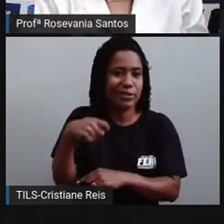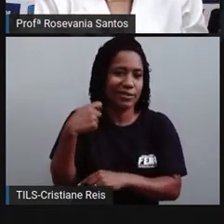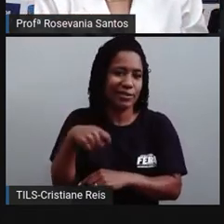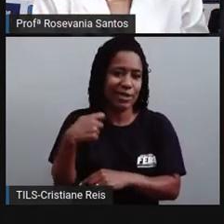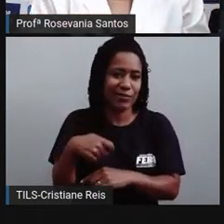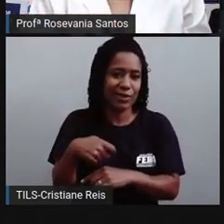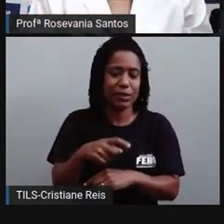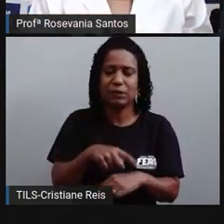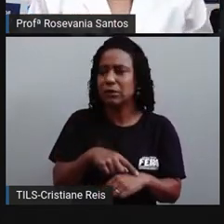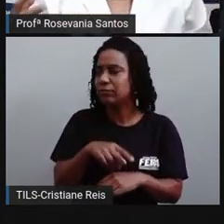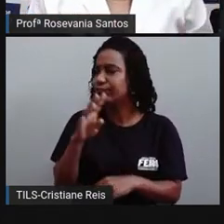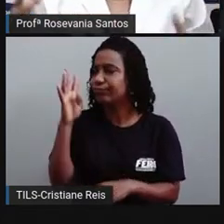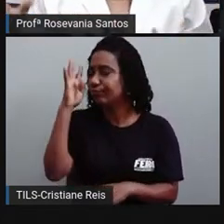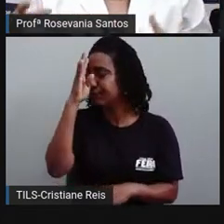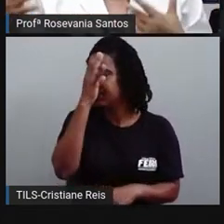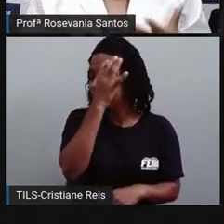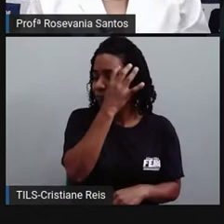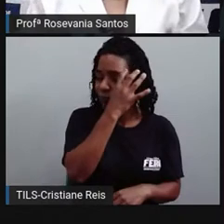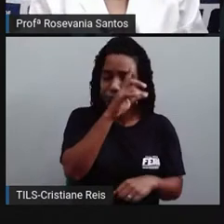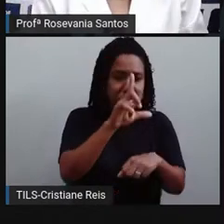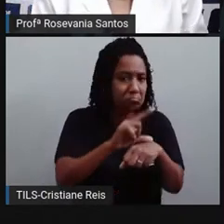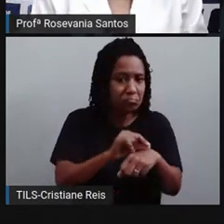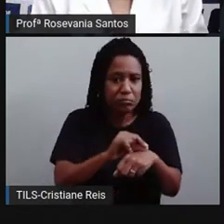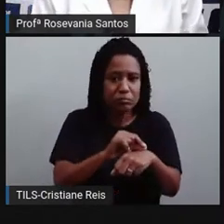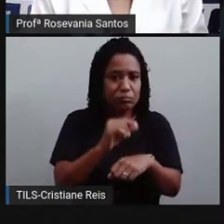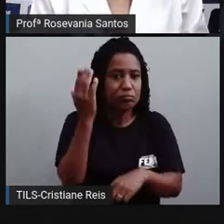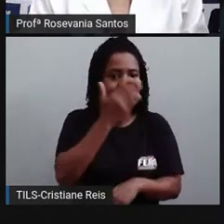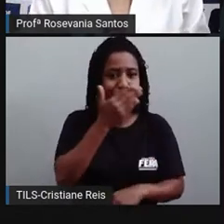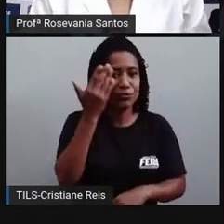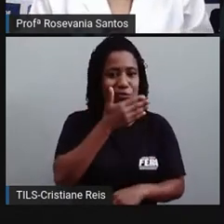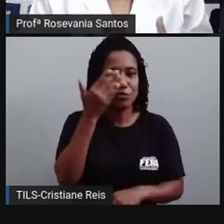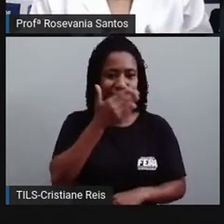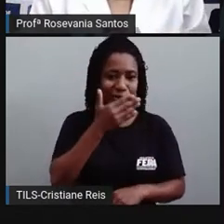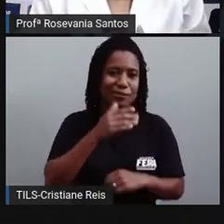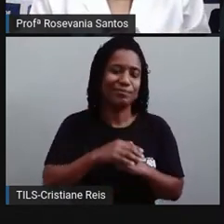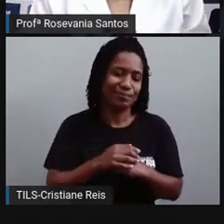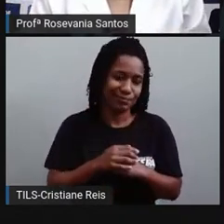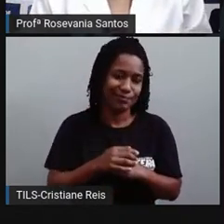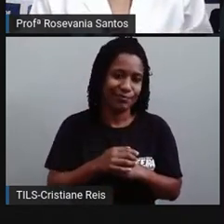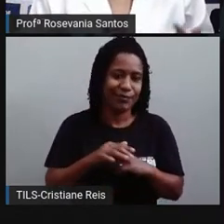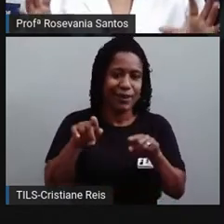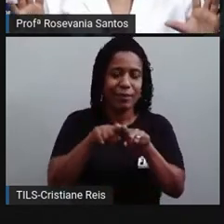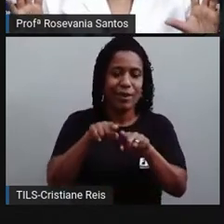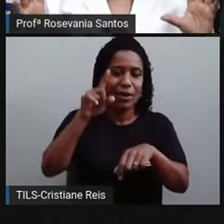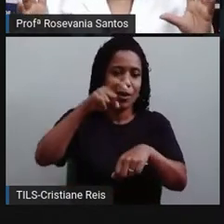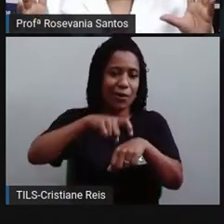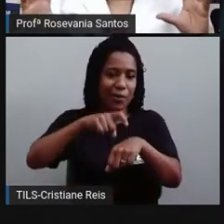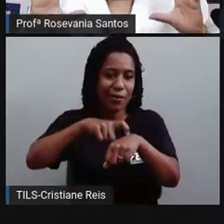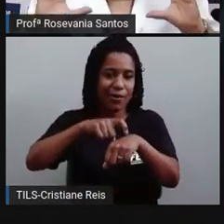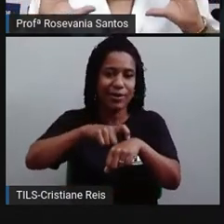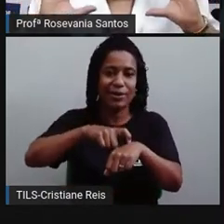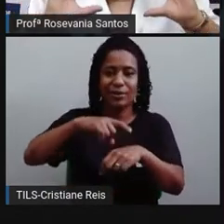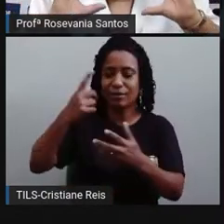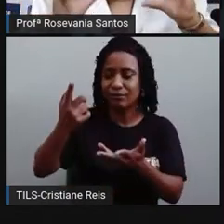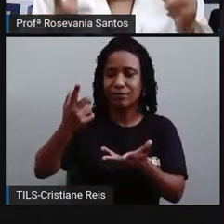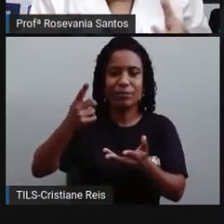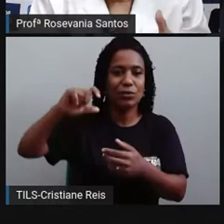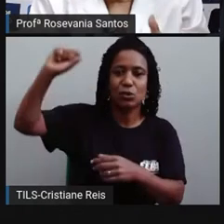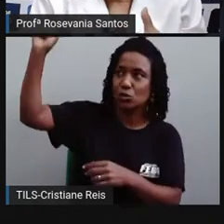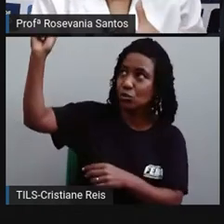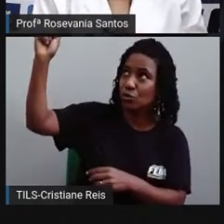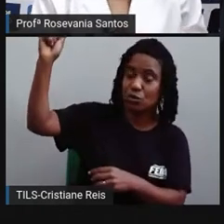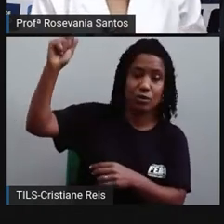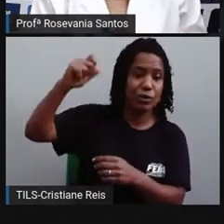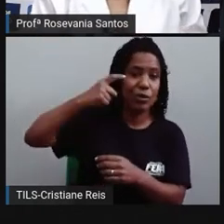tipo de coisa. Não era bem pra você contar todas as horas do dia, porque, na realidade, só os que foram inventados depois que ele